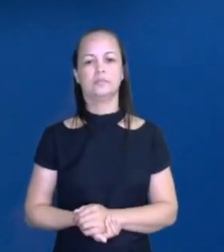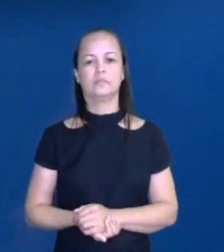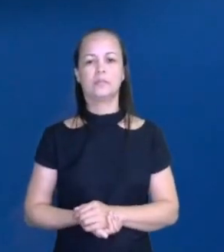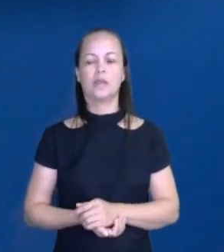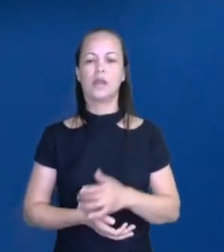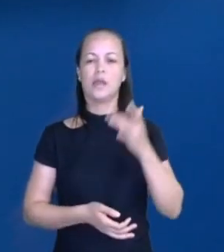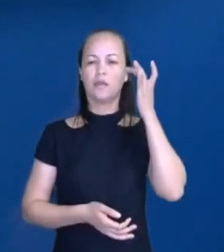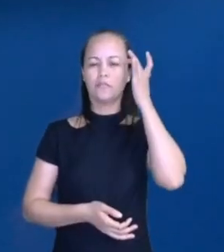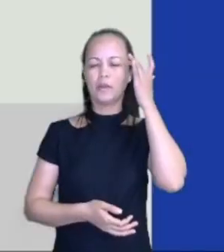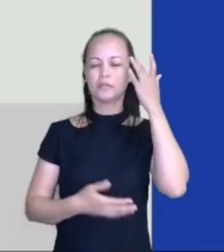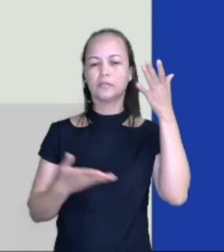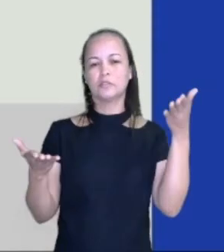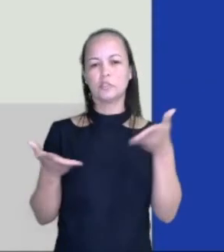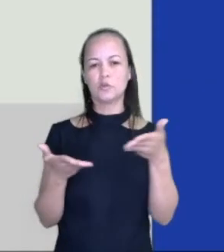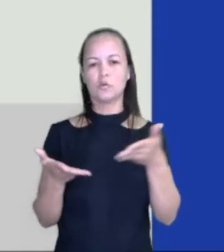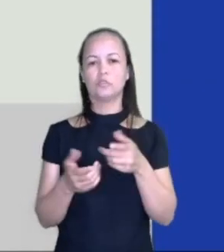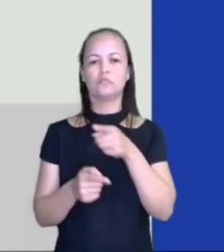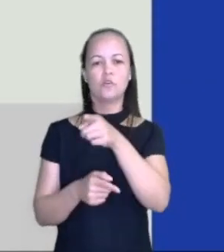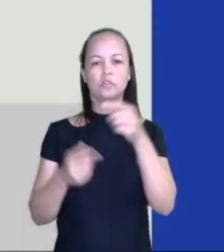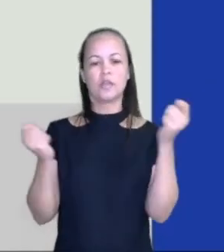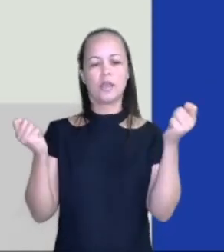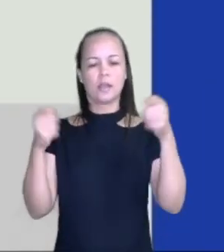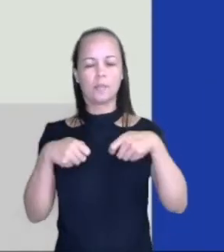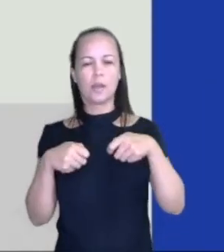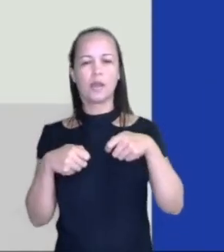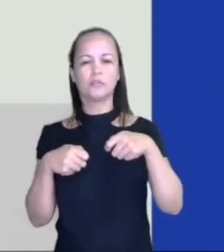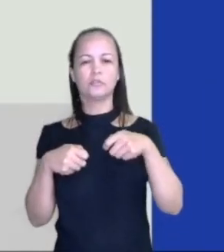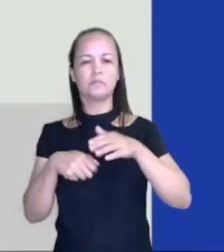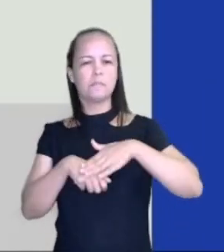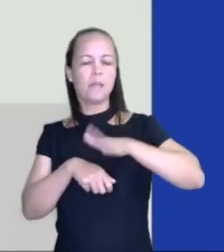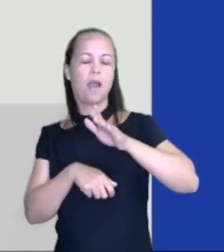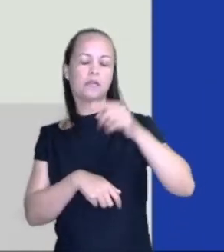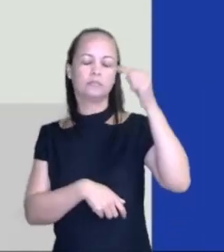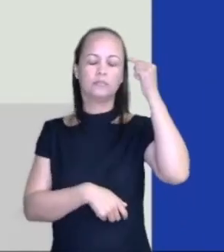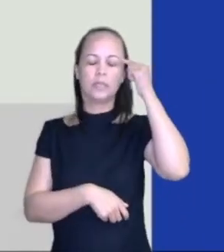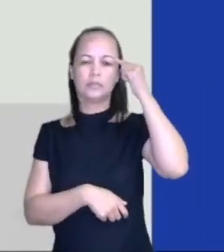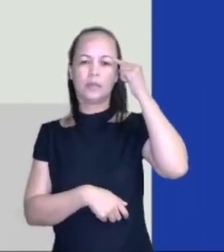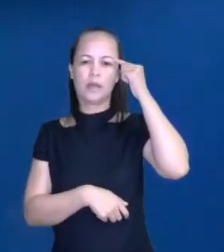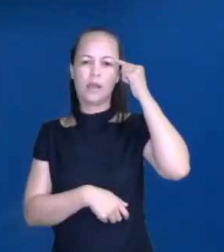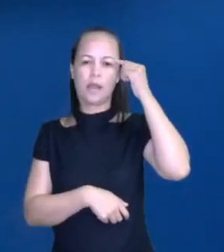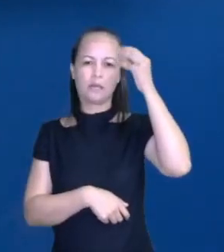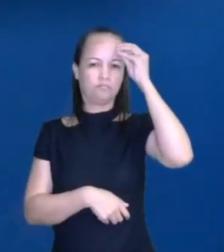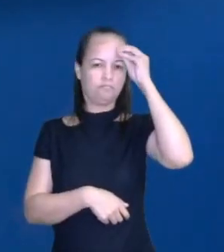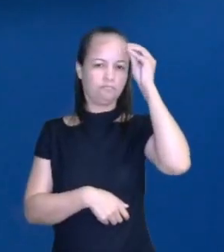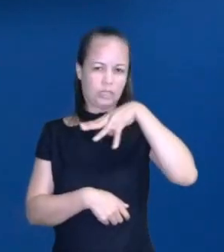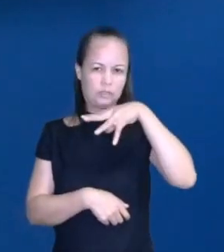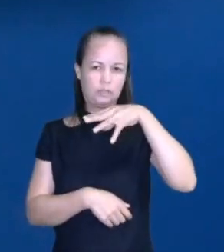reflexão de hoje. Você é capaz de mais do que pensa, não desista.